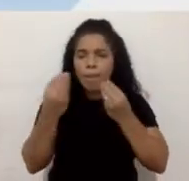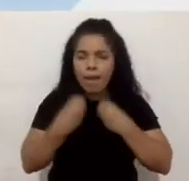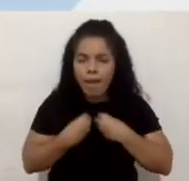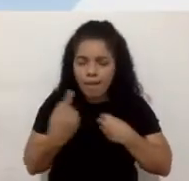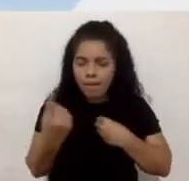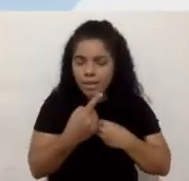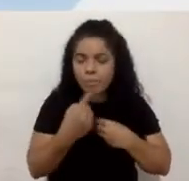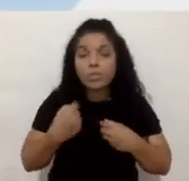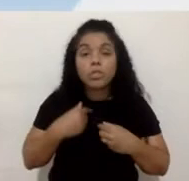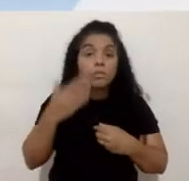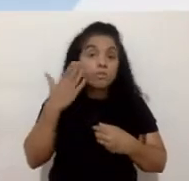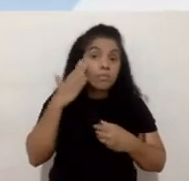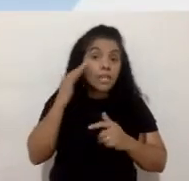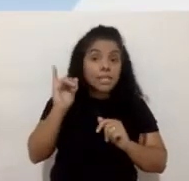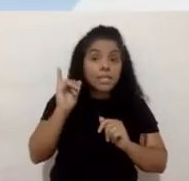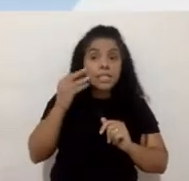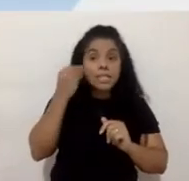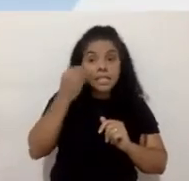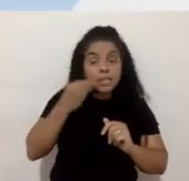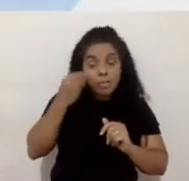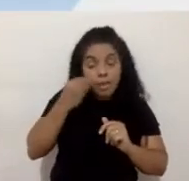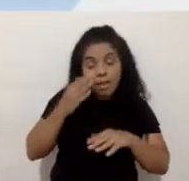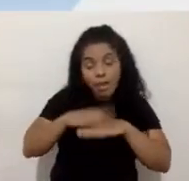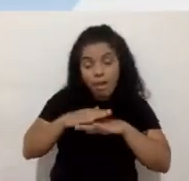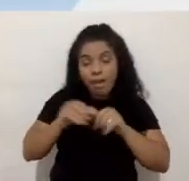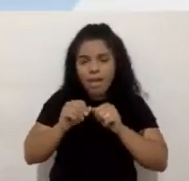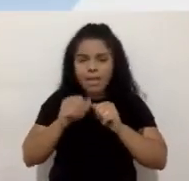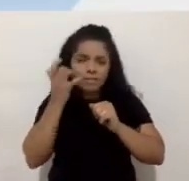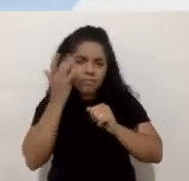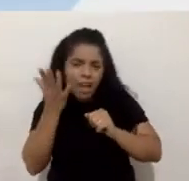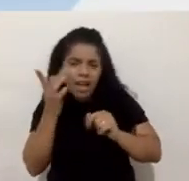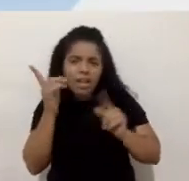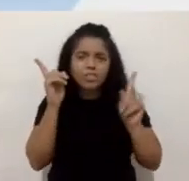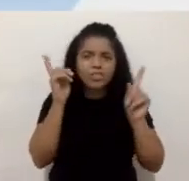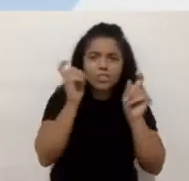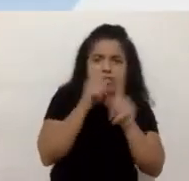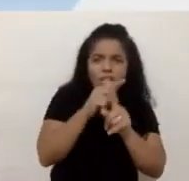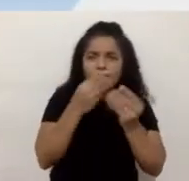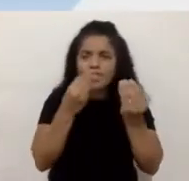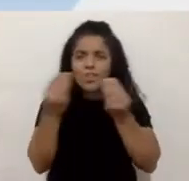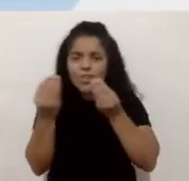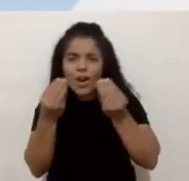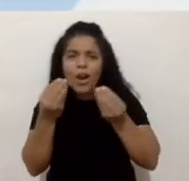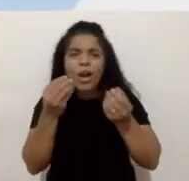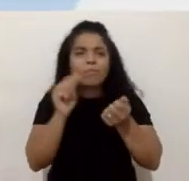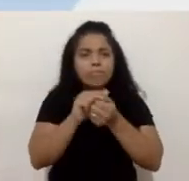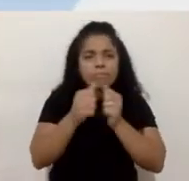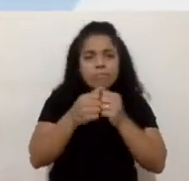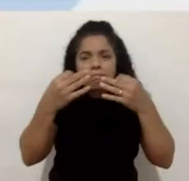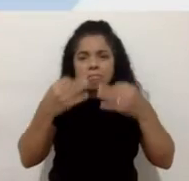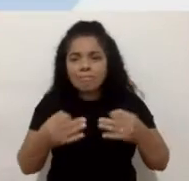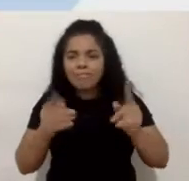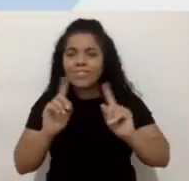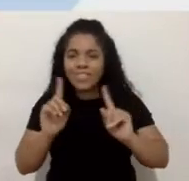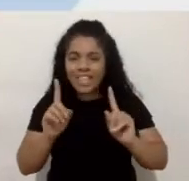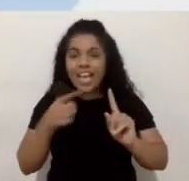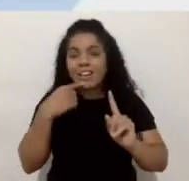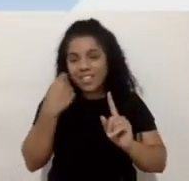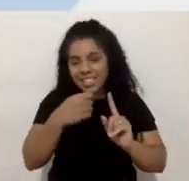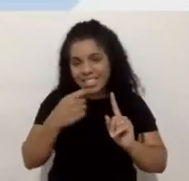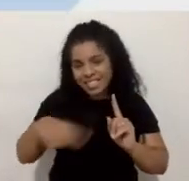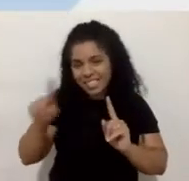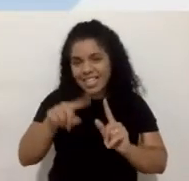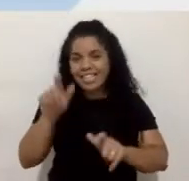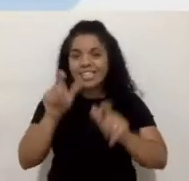experiência que a gente está, né, construindo está fácil, está difícil, se ela é adequada ou não para as necessidades que essas pessoas